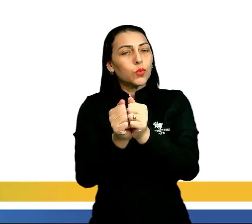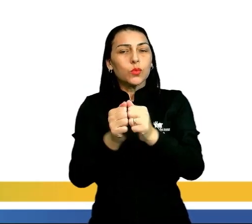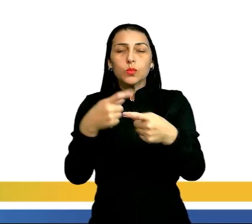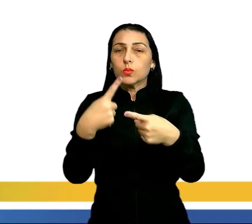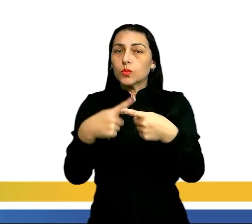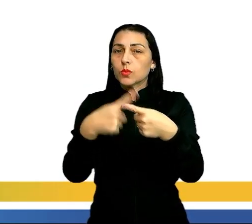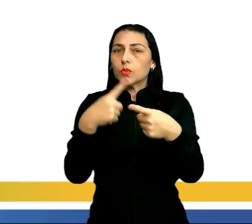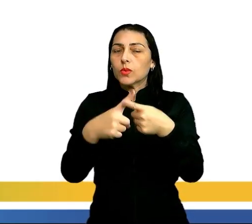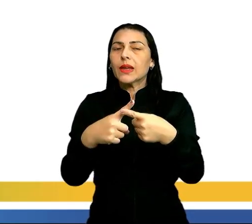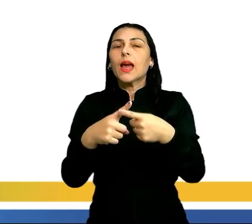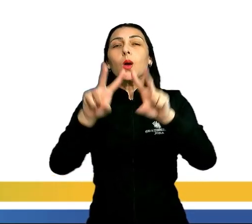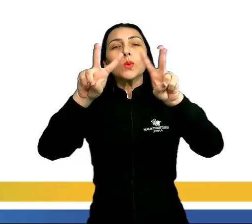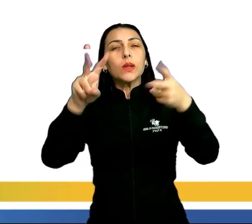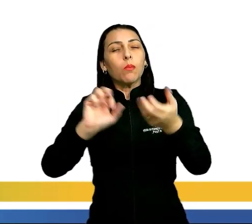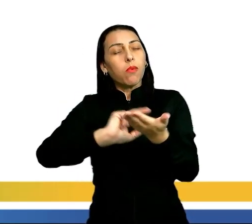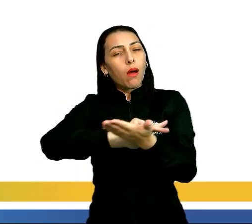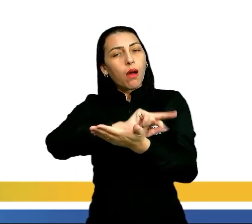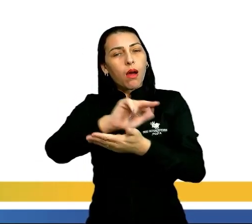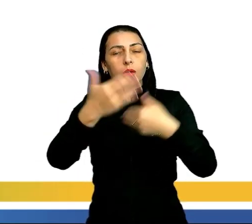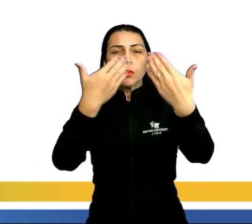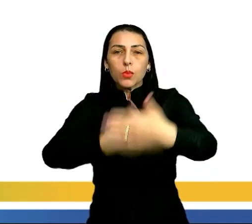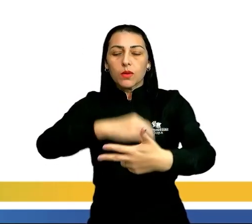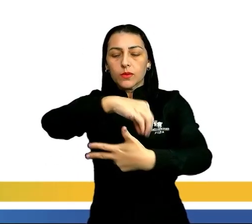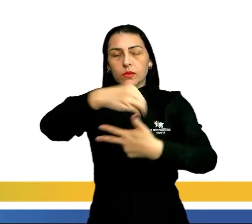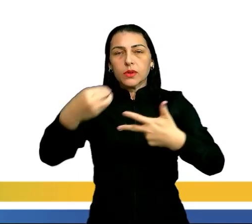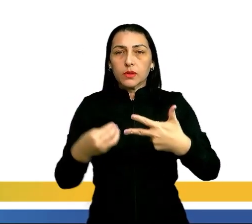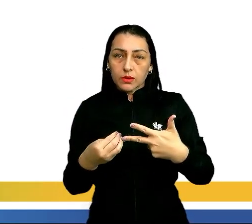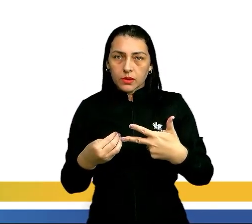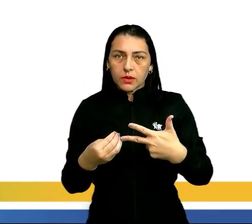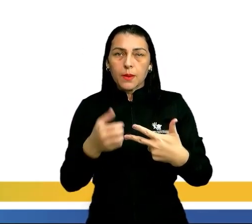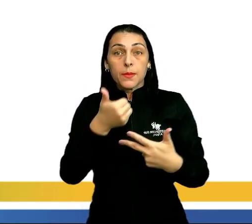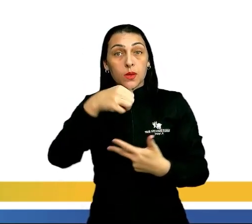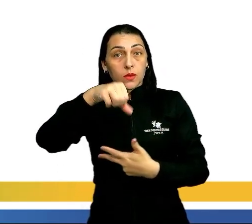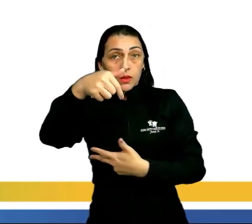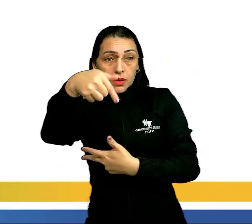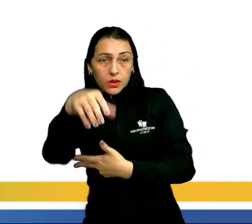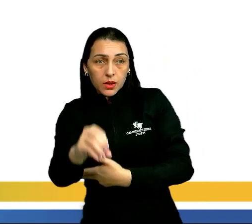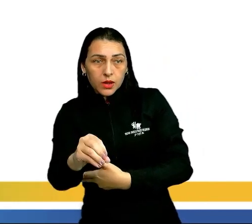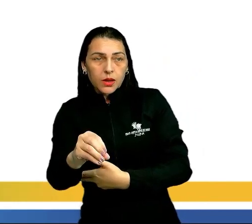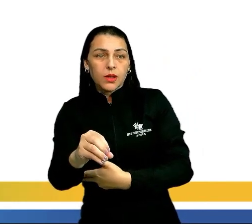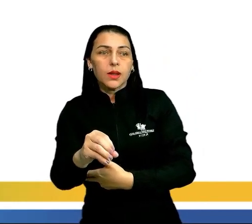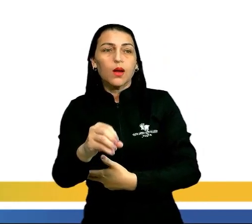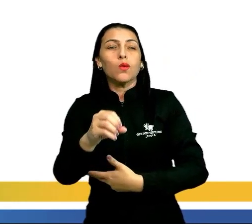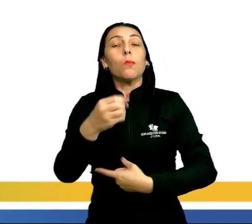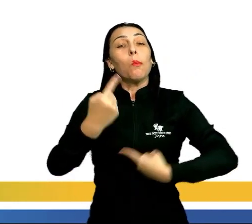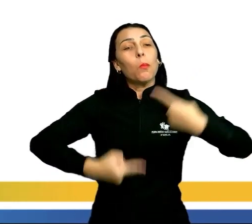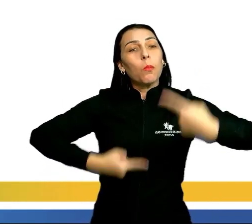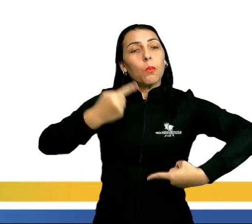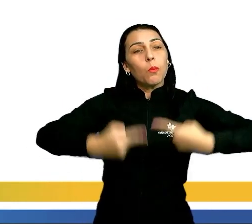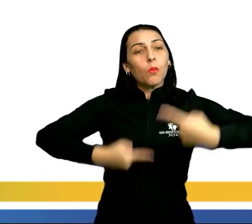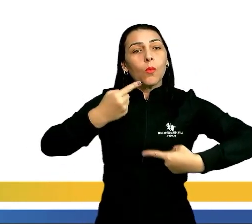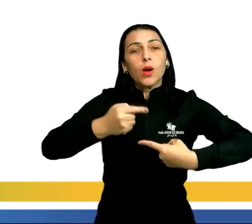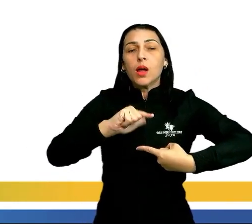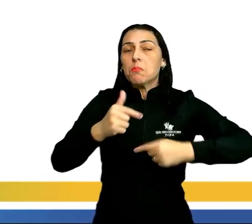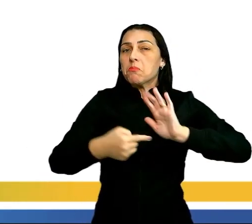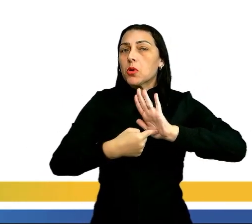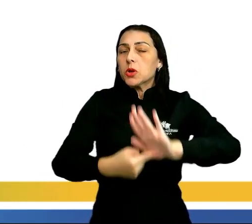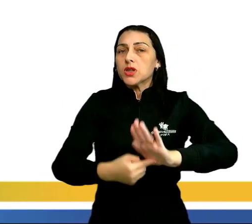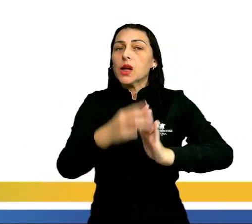porque isso foi tema aí de várias provas do Enem. Em 1970, com políticas não